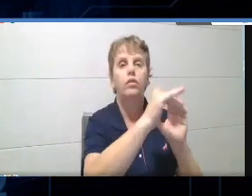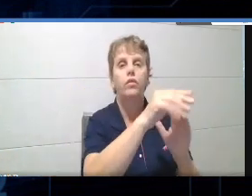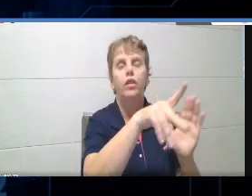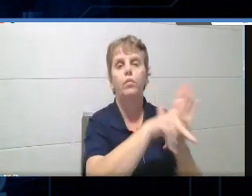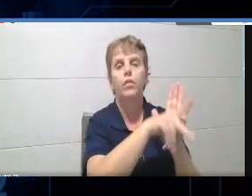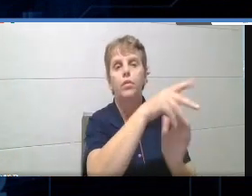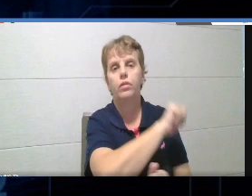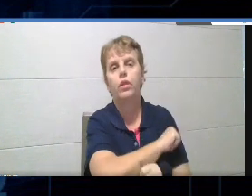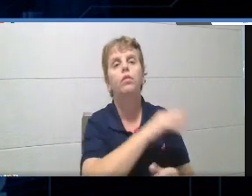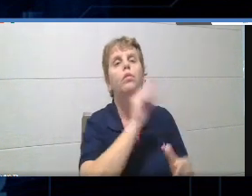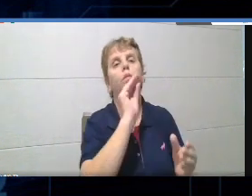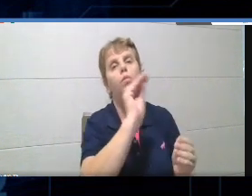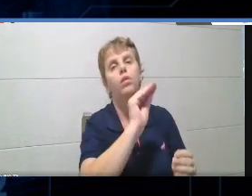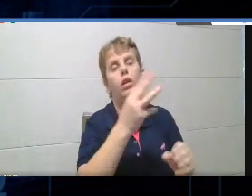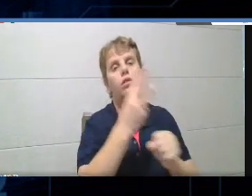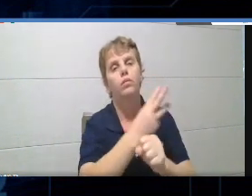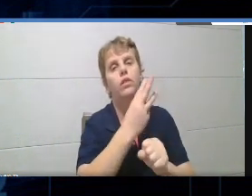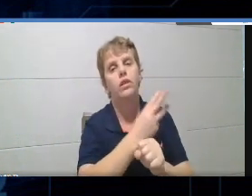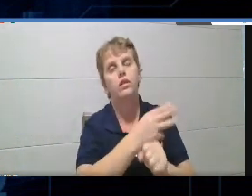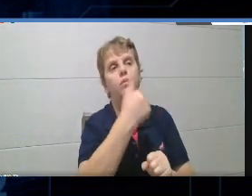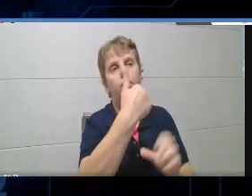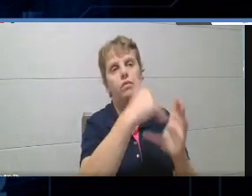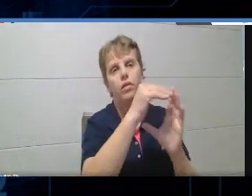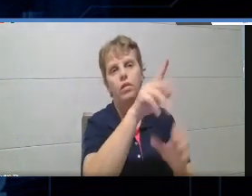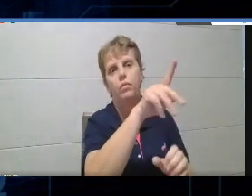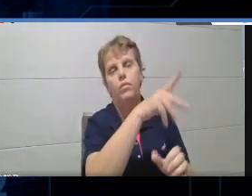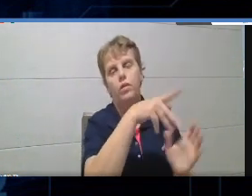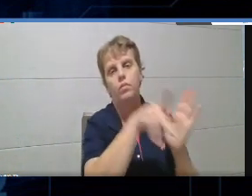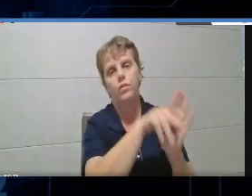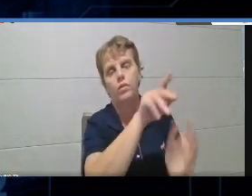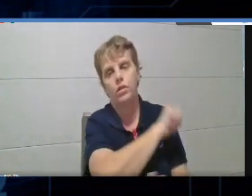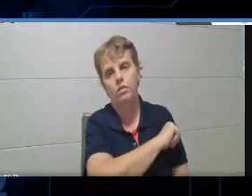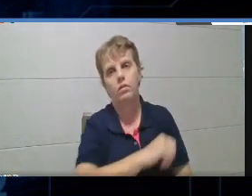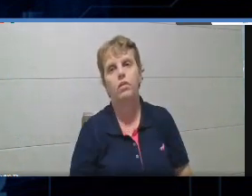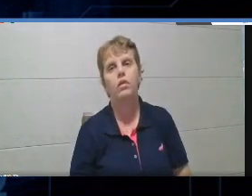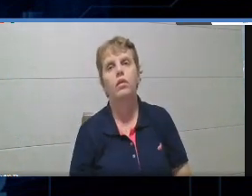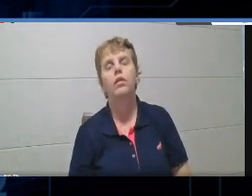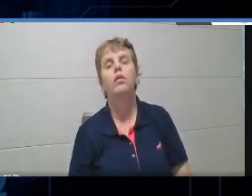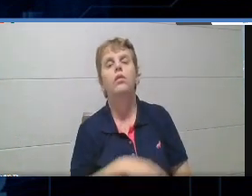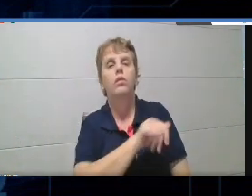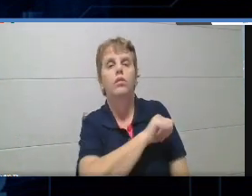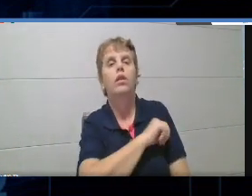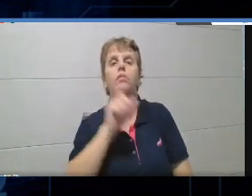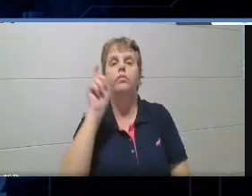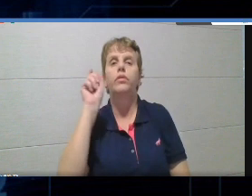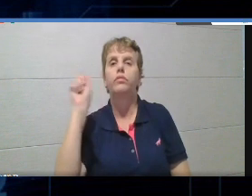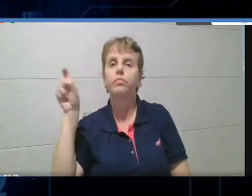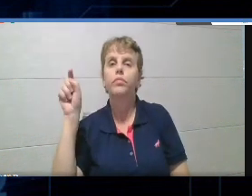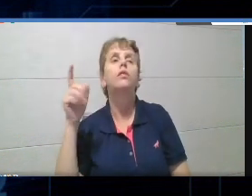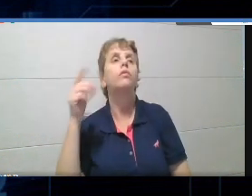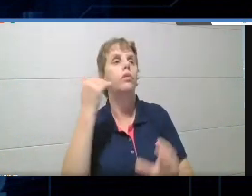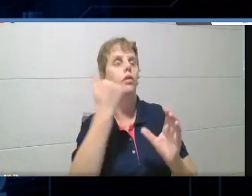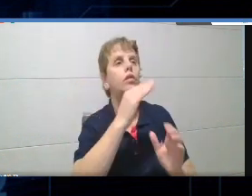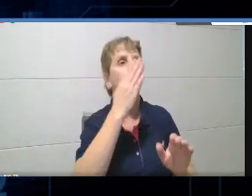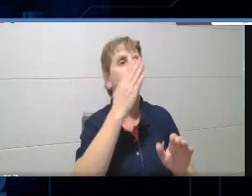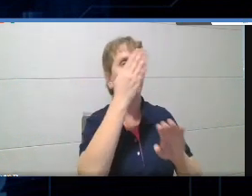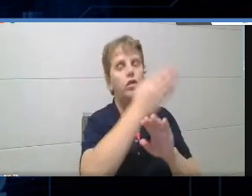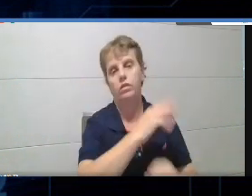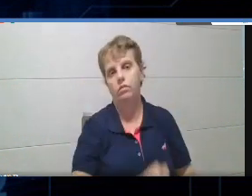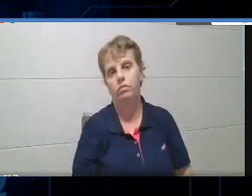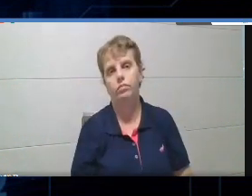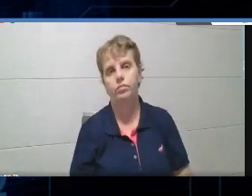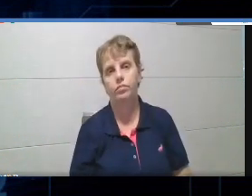isso no WhatsApp para os alunos ou em outra plataforma que você esteja trabalhando. E os alunos vão clicar nesse link e eles já vão ser redirecionados para o quiz. Tá?